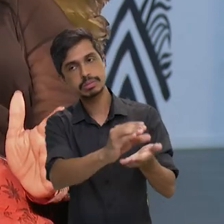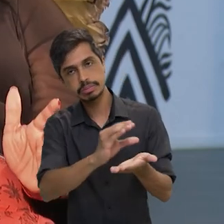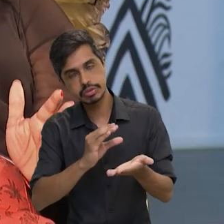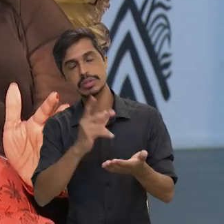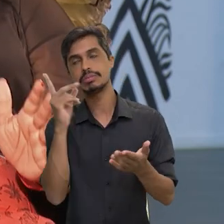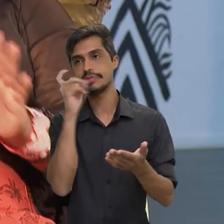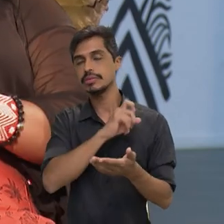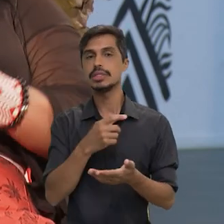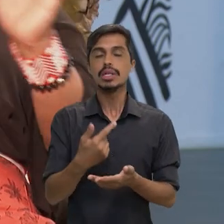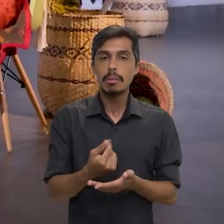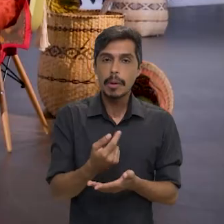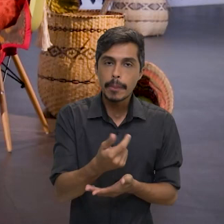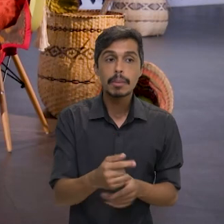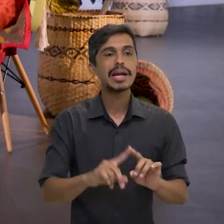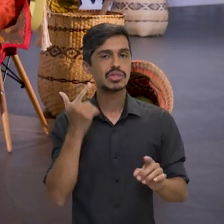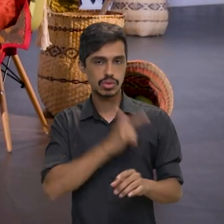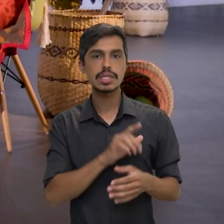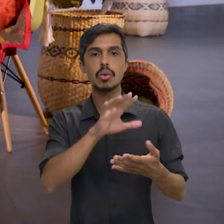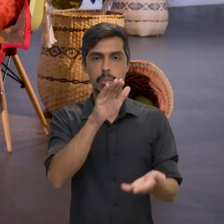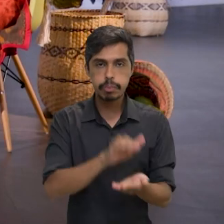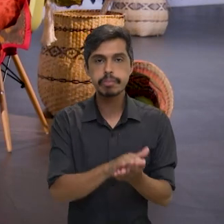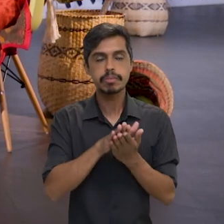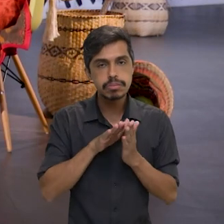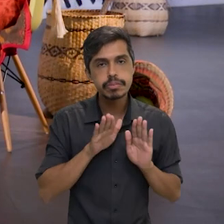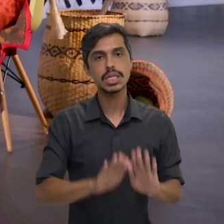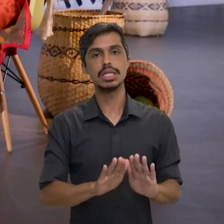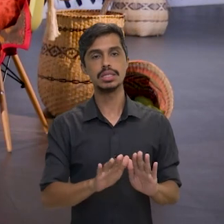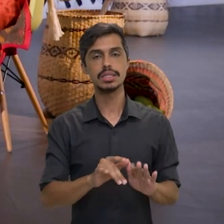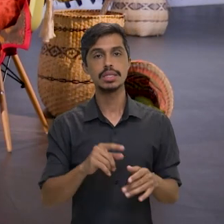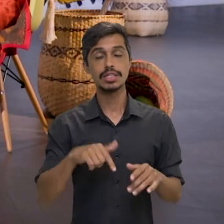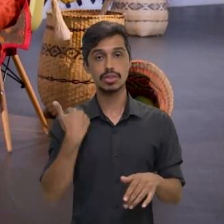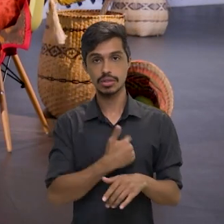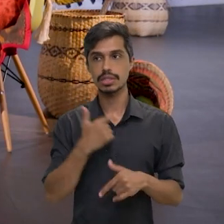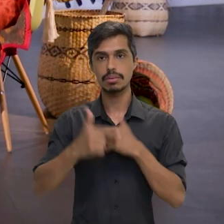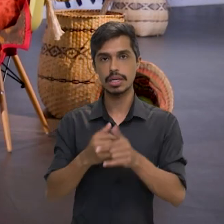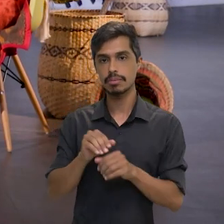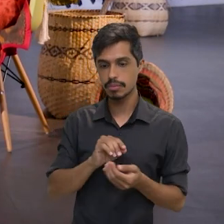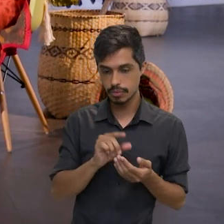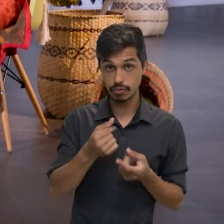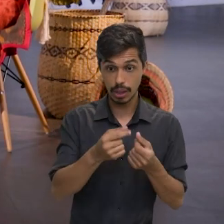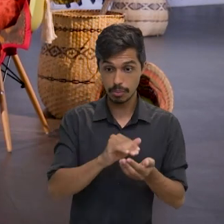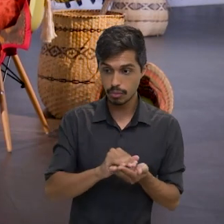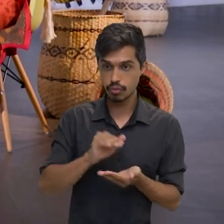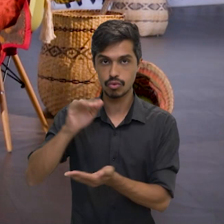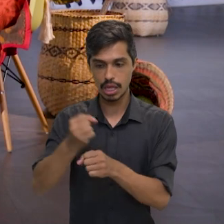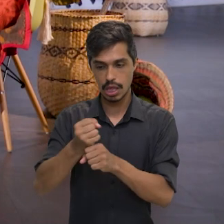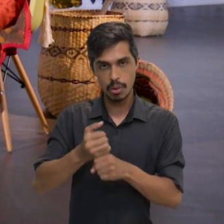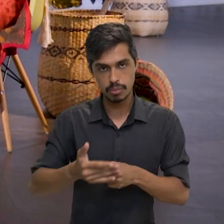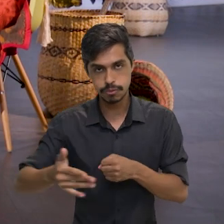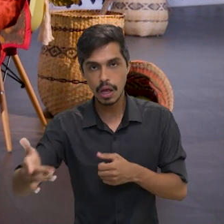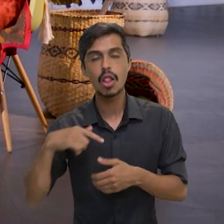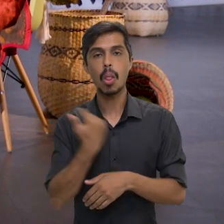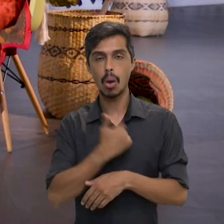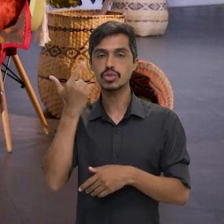conseguiu manter o valor que tinha ano passado. E agora estamos trabalhando para aumentar esse valor para o próximo ano